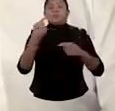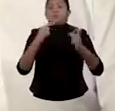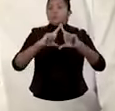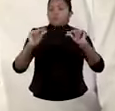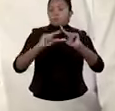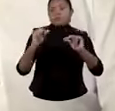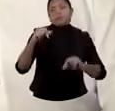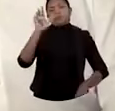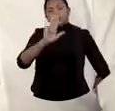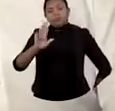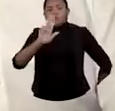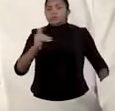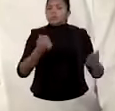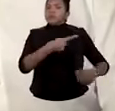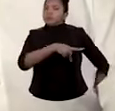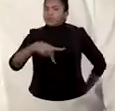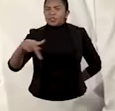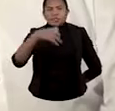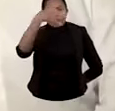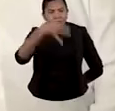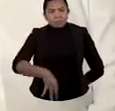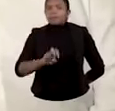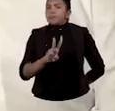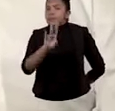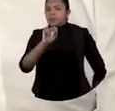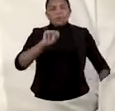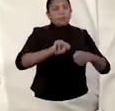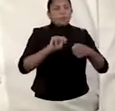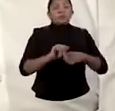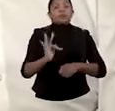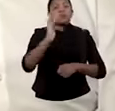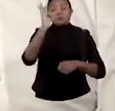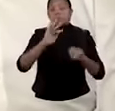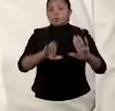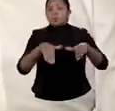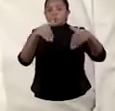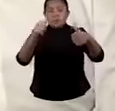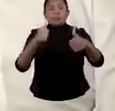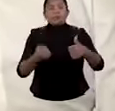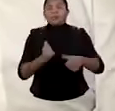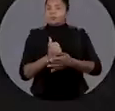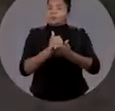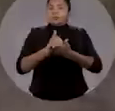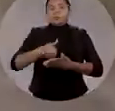presidente, tenho a certeza que vamos fazer mais por nossa gente.